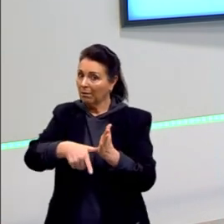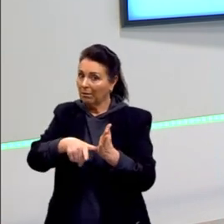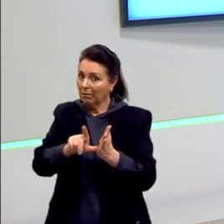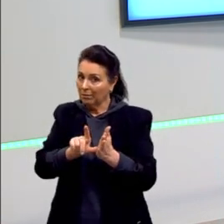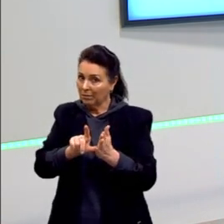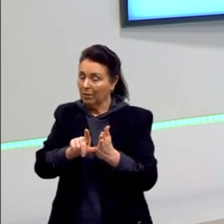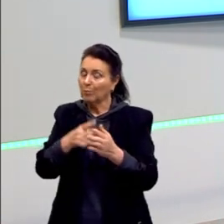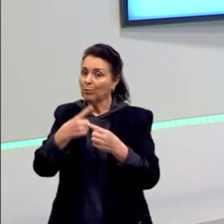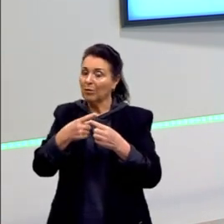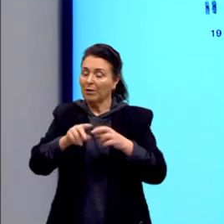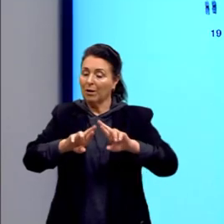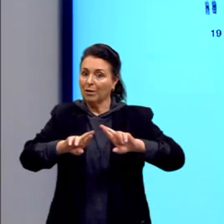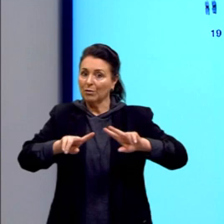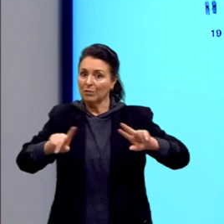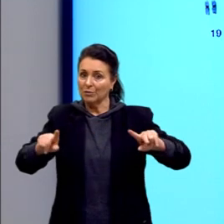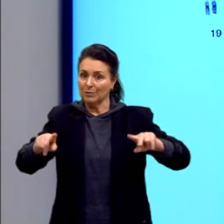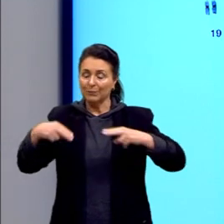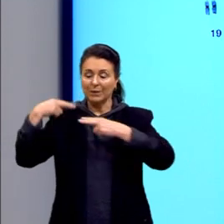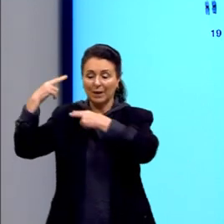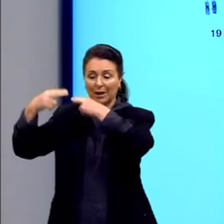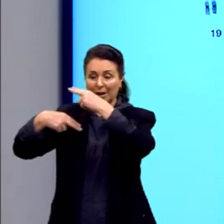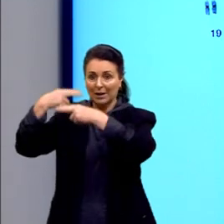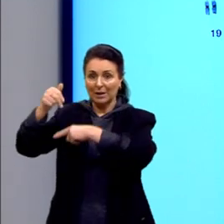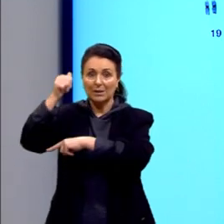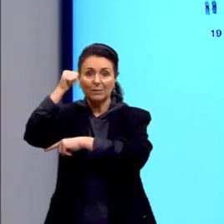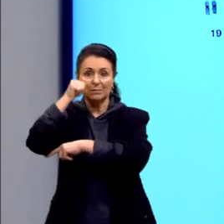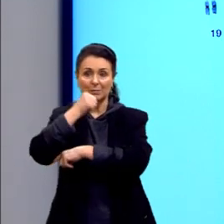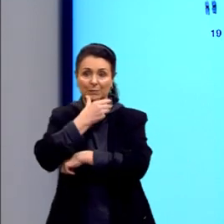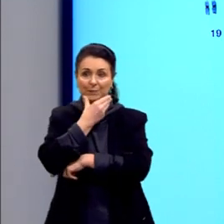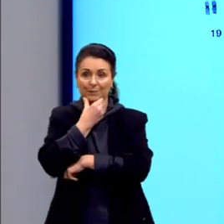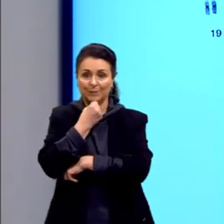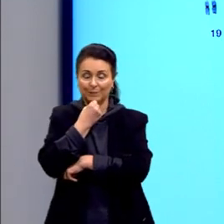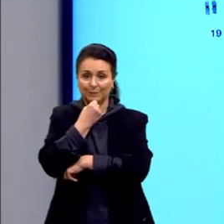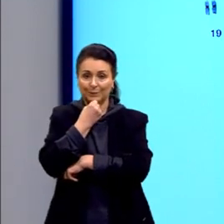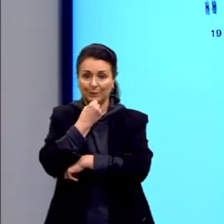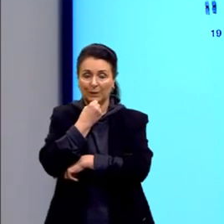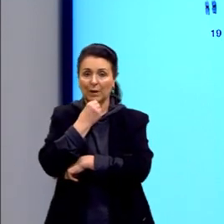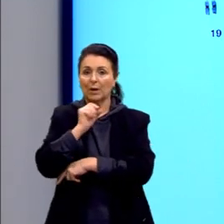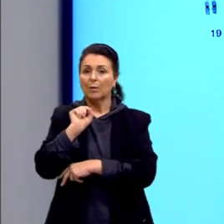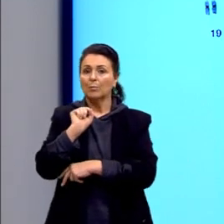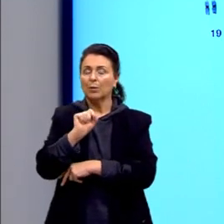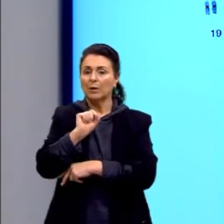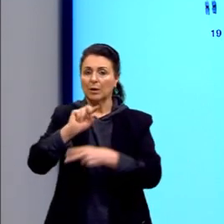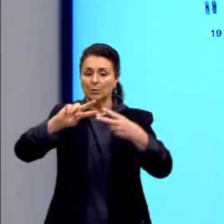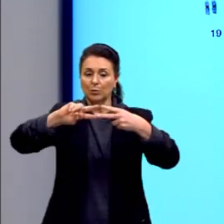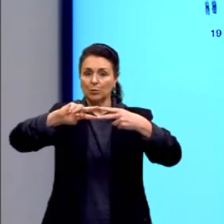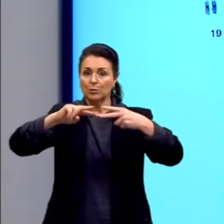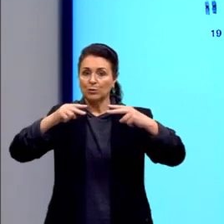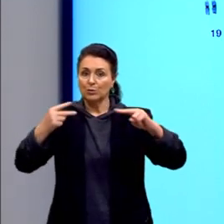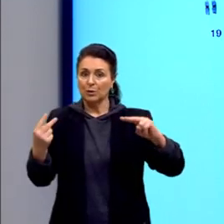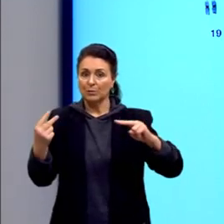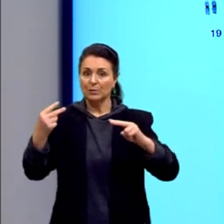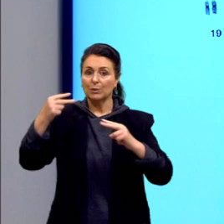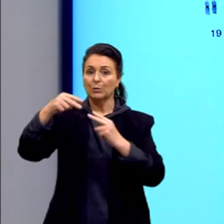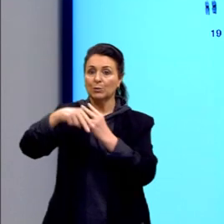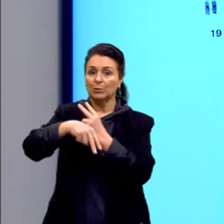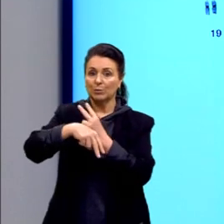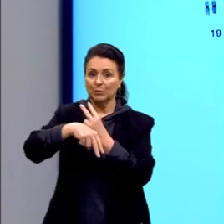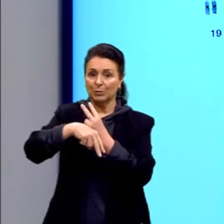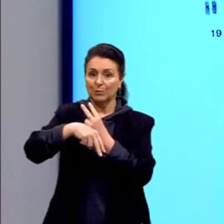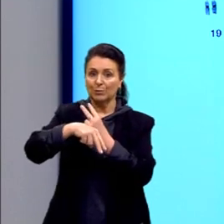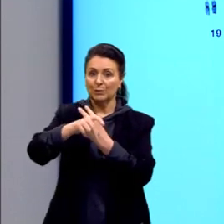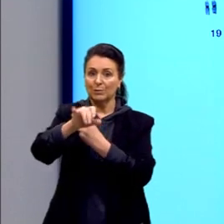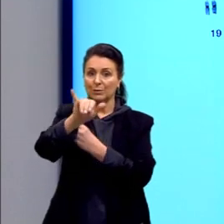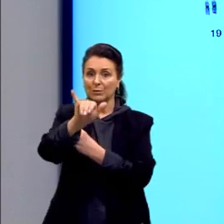Na herança, na restrita ao sexo, ela é determinada por genes localizados no cromossomo Y.